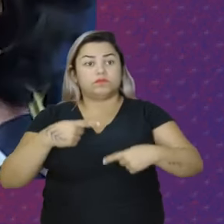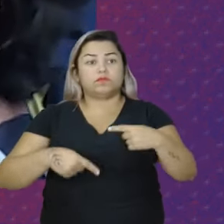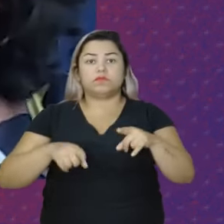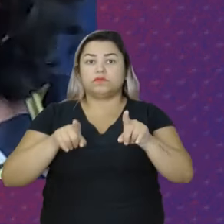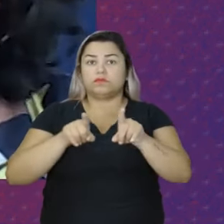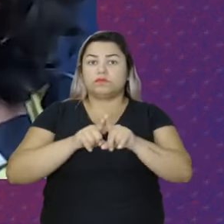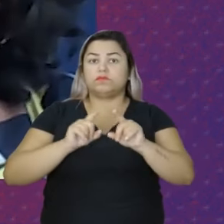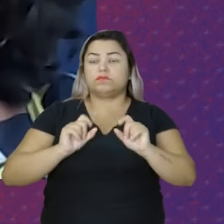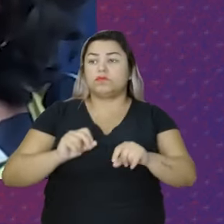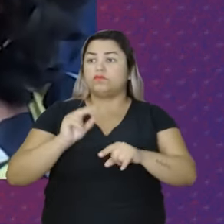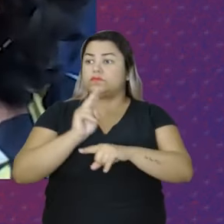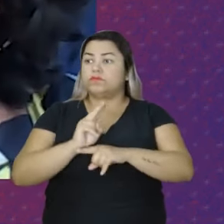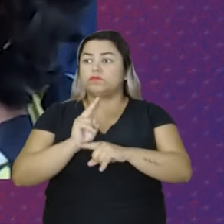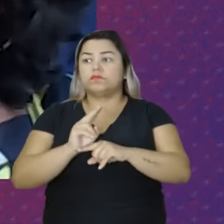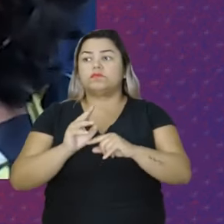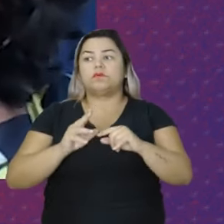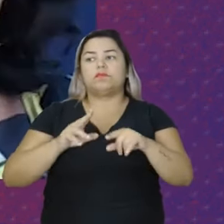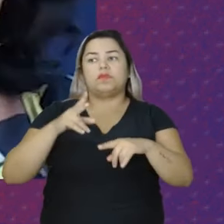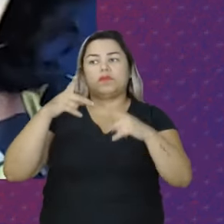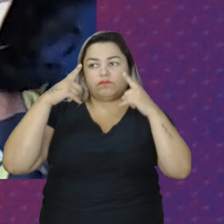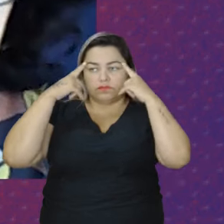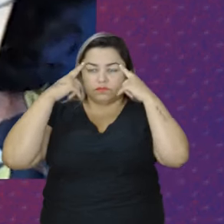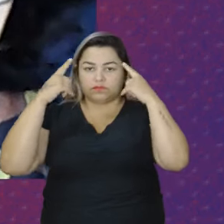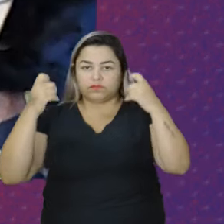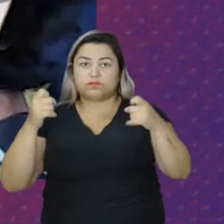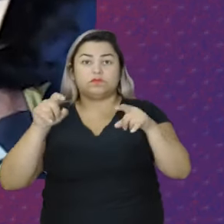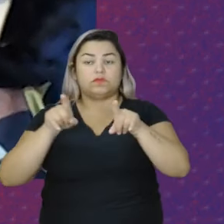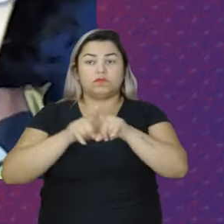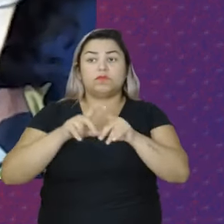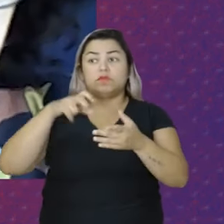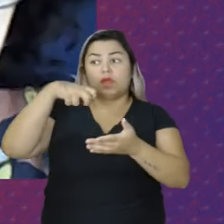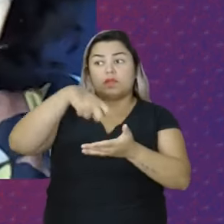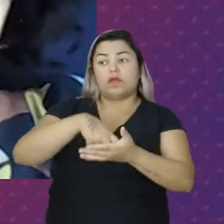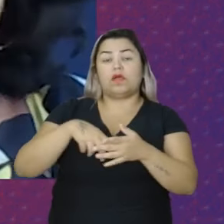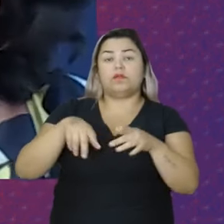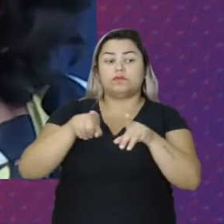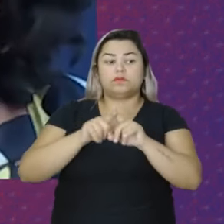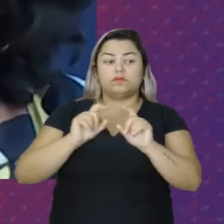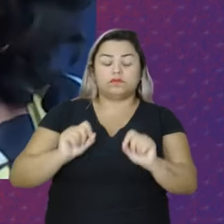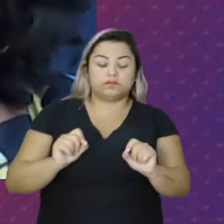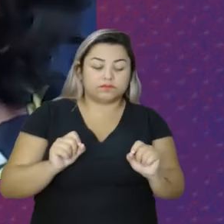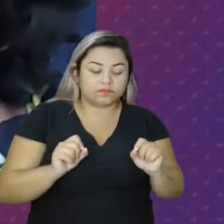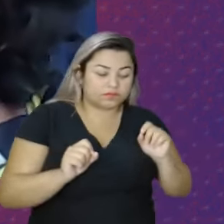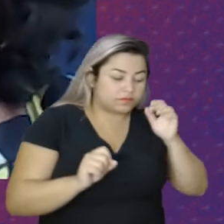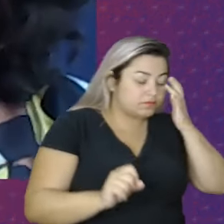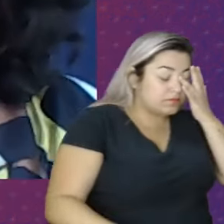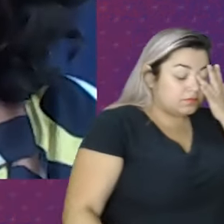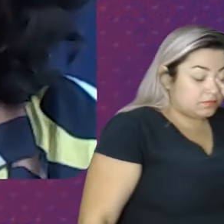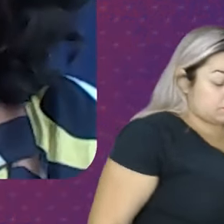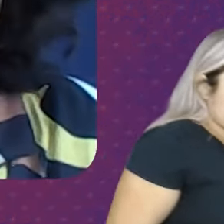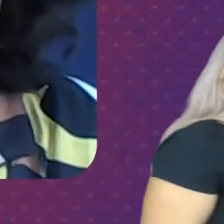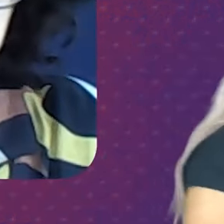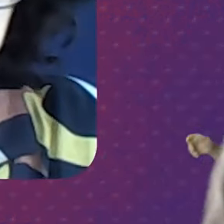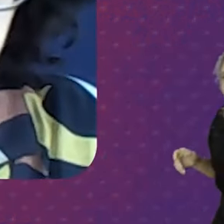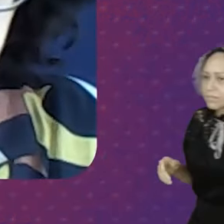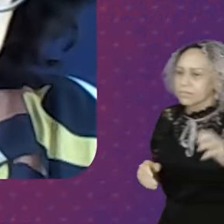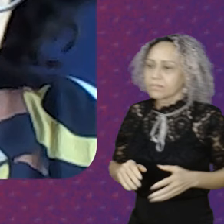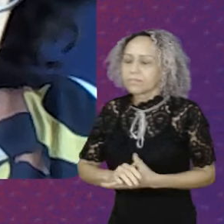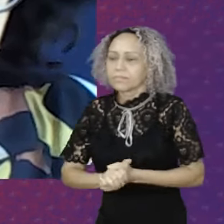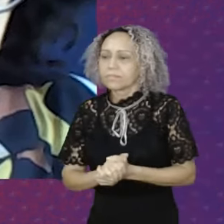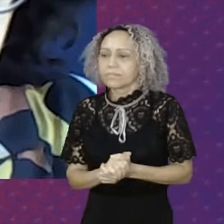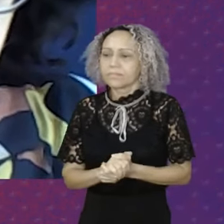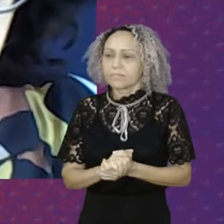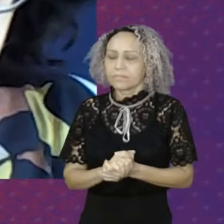De prevenção À violência E de punição À agressão No ambiente Do trabalho Tá